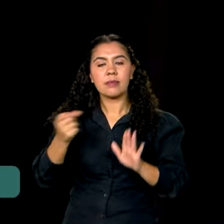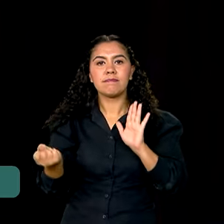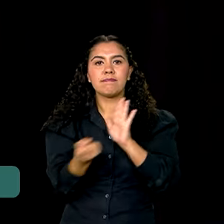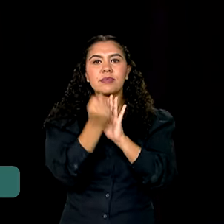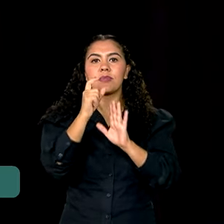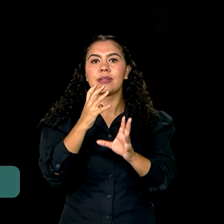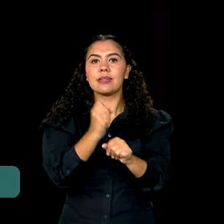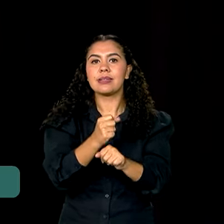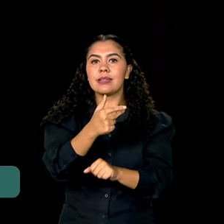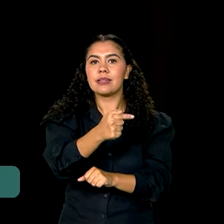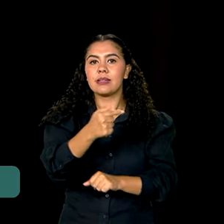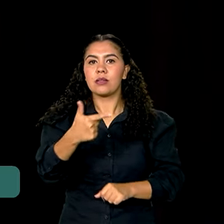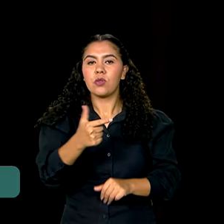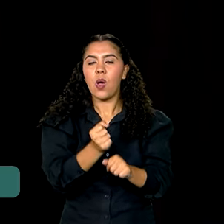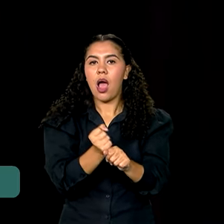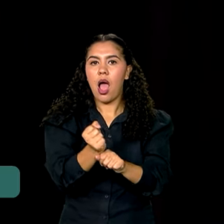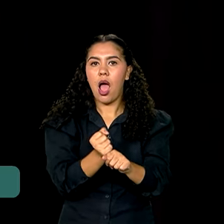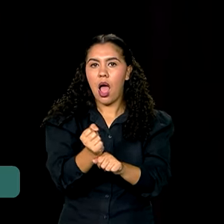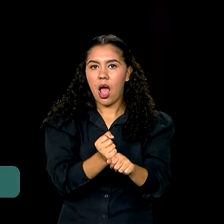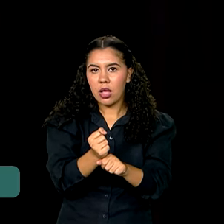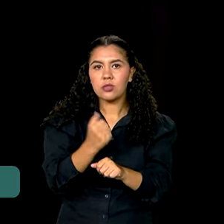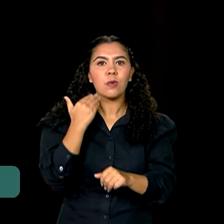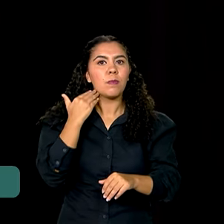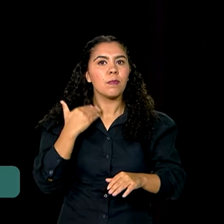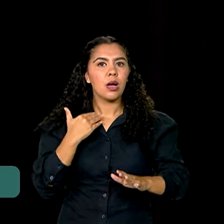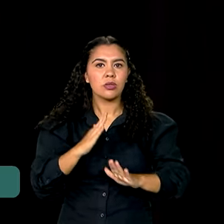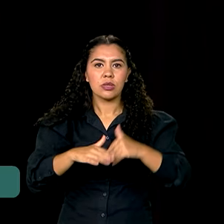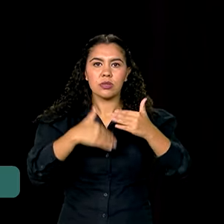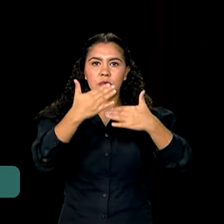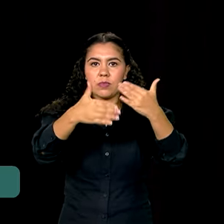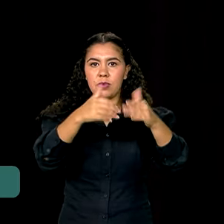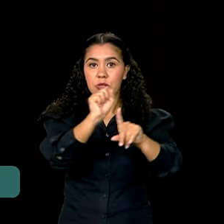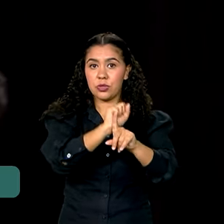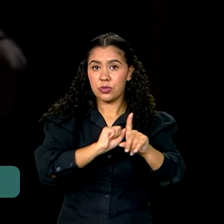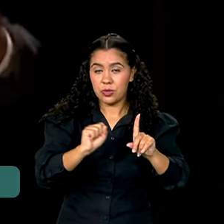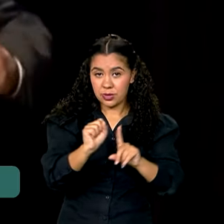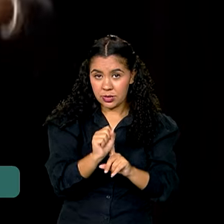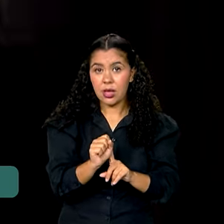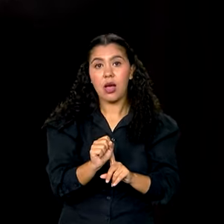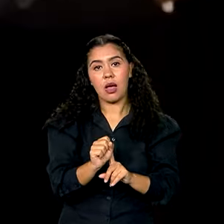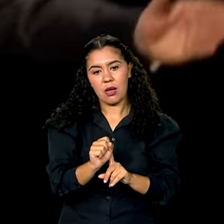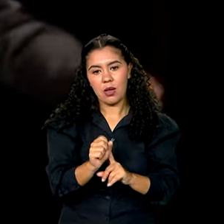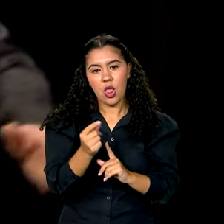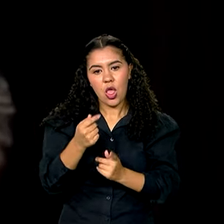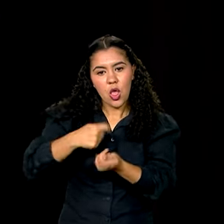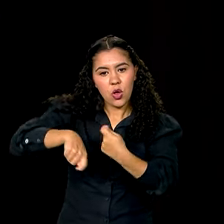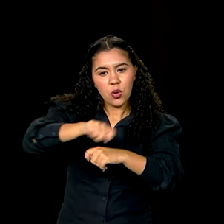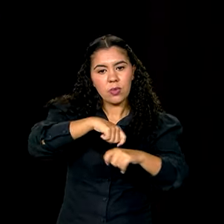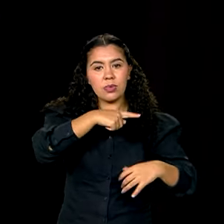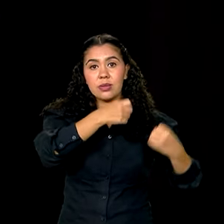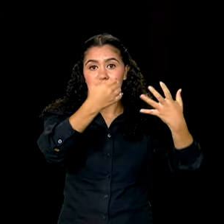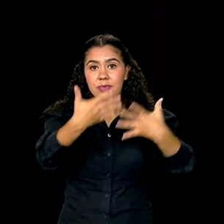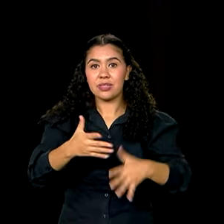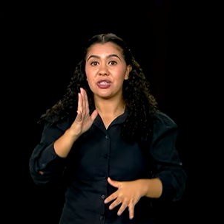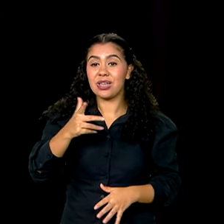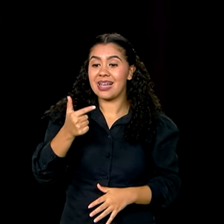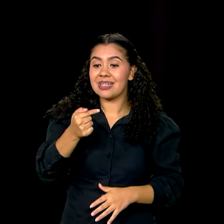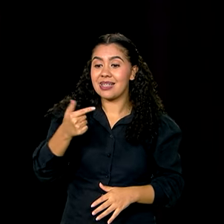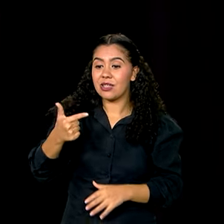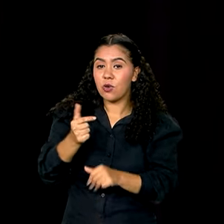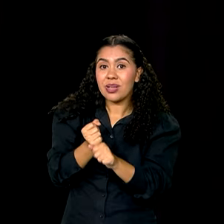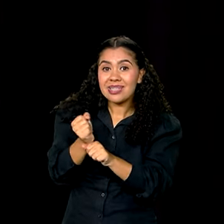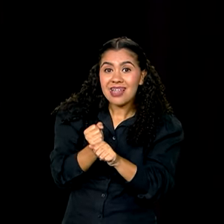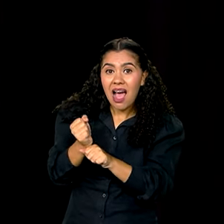de Desenvolvimento Econômico e Social. Quando a gente olha para trás e projeta mais 72 anos para frente,